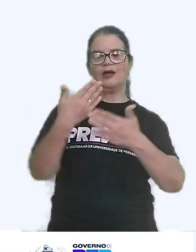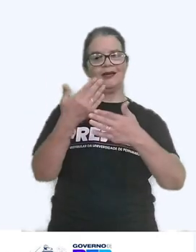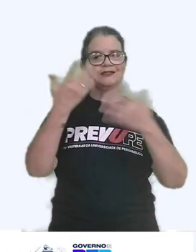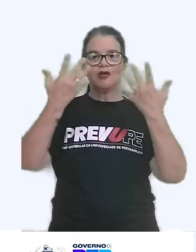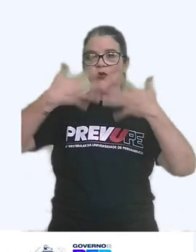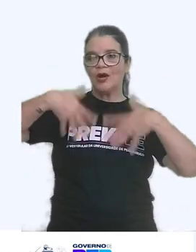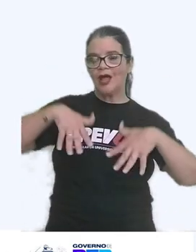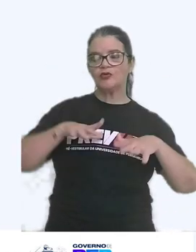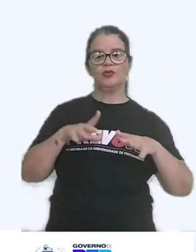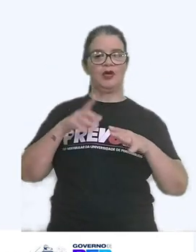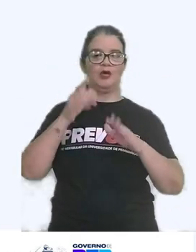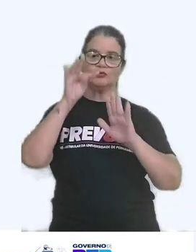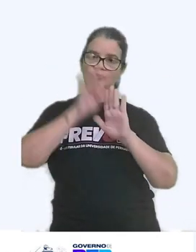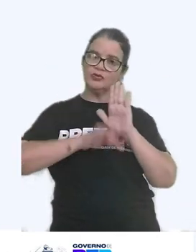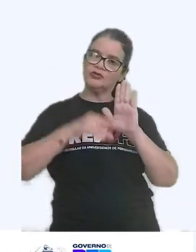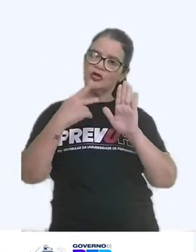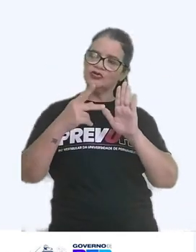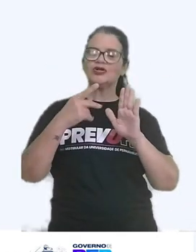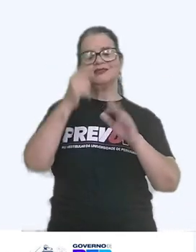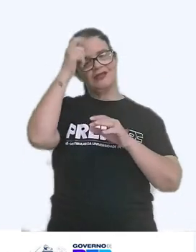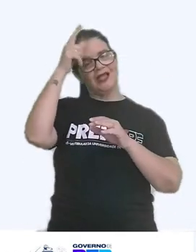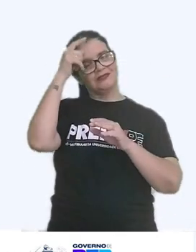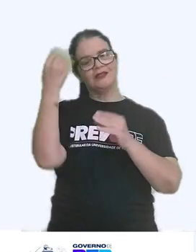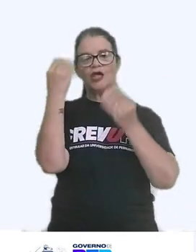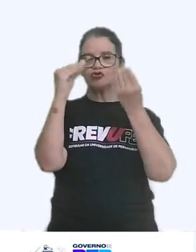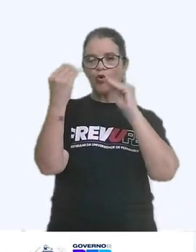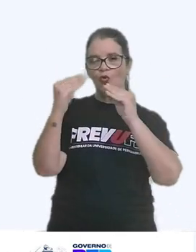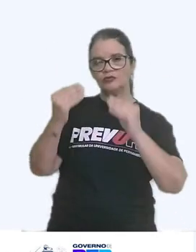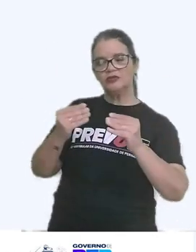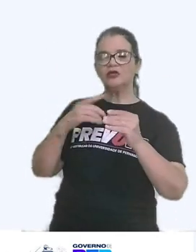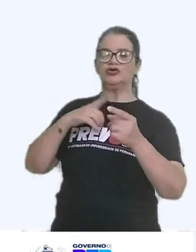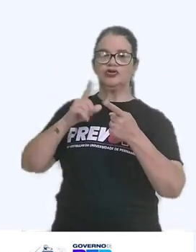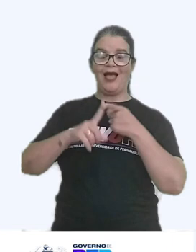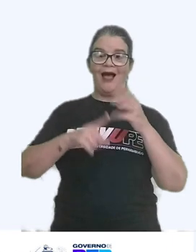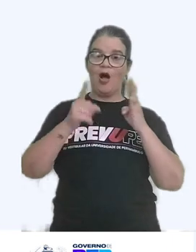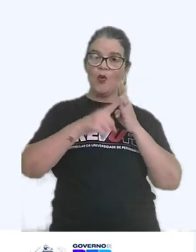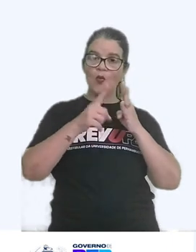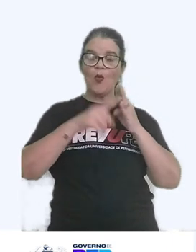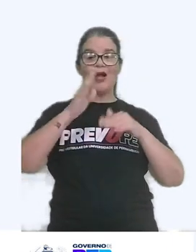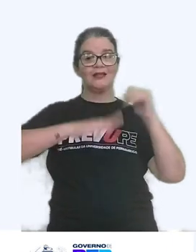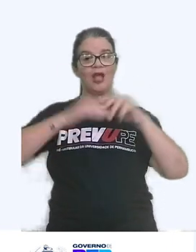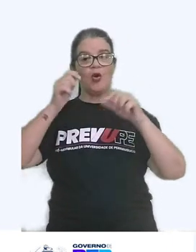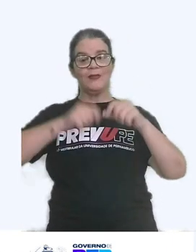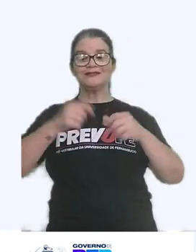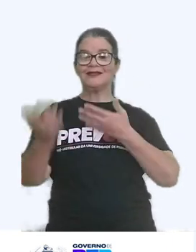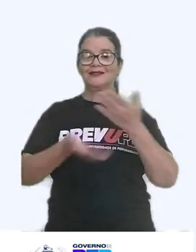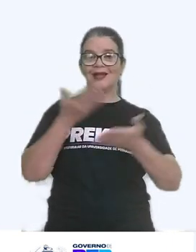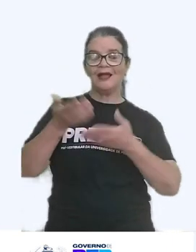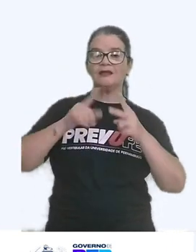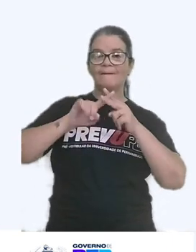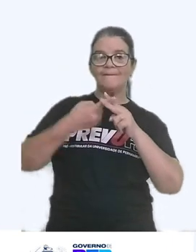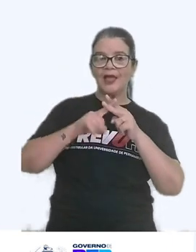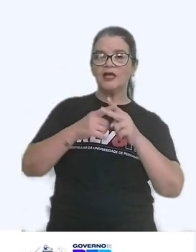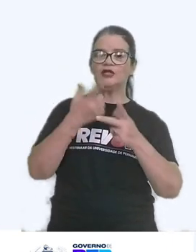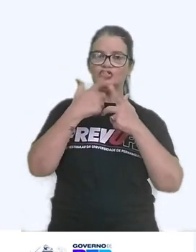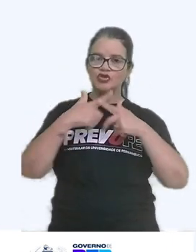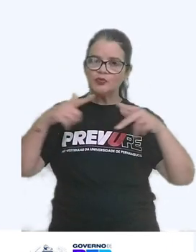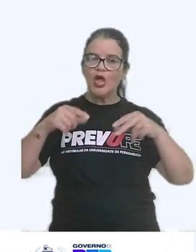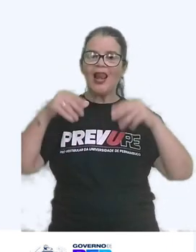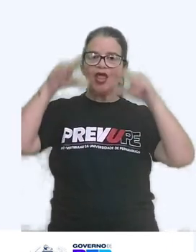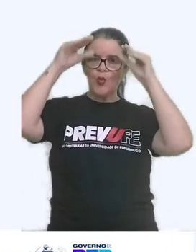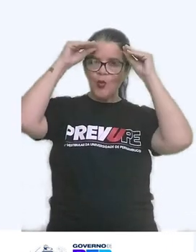dos seus textos e das ideias discutidas nele. A quarta competência trata dos mecanismos linguísticos.